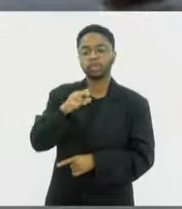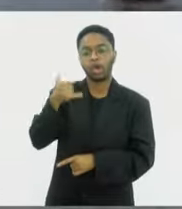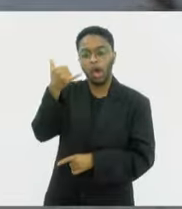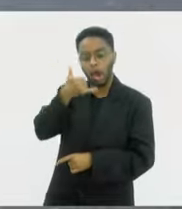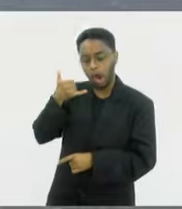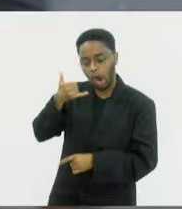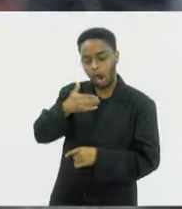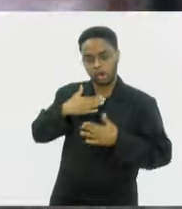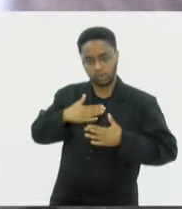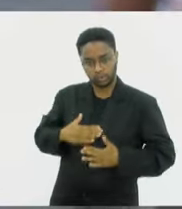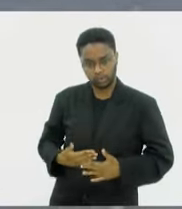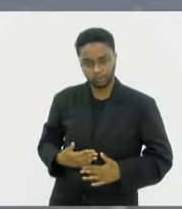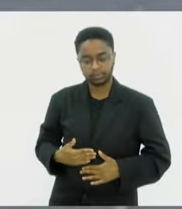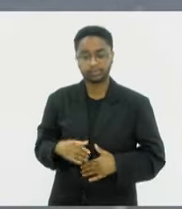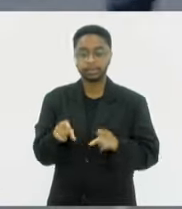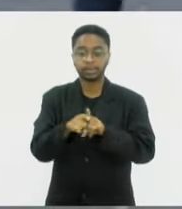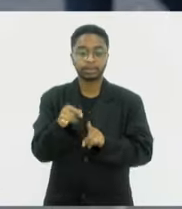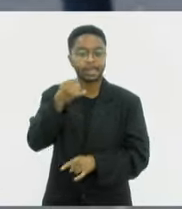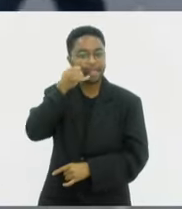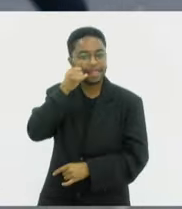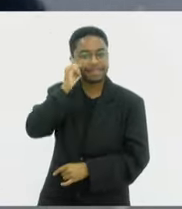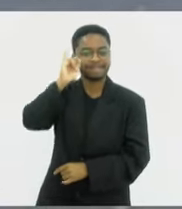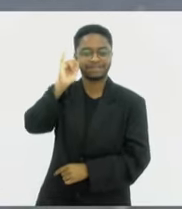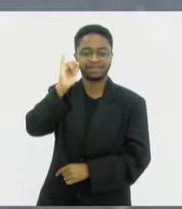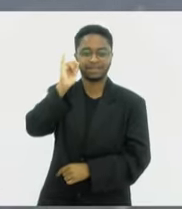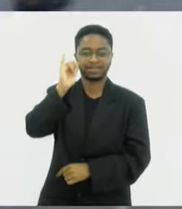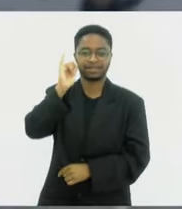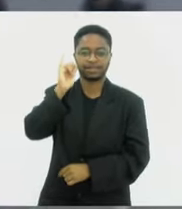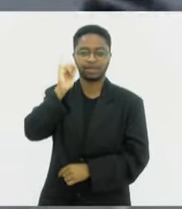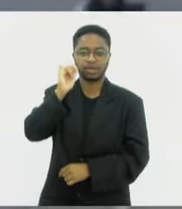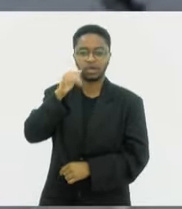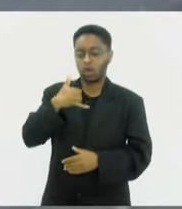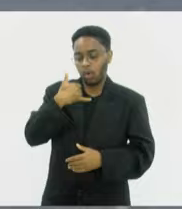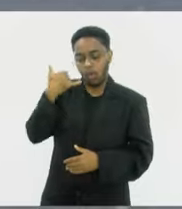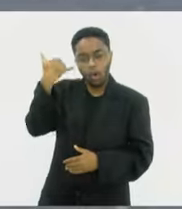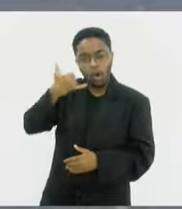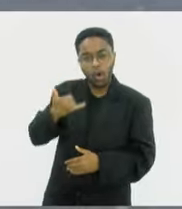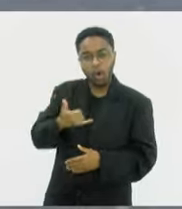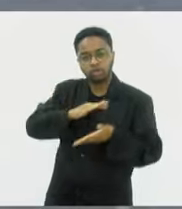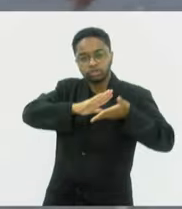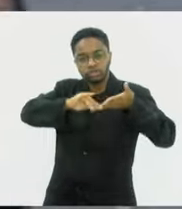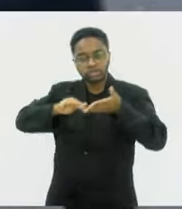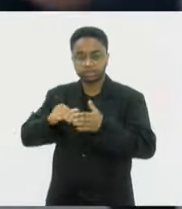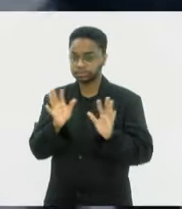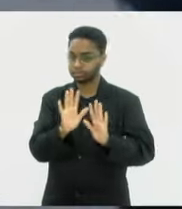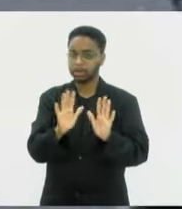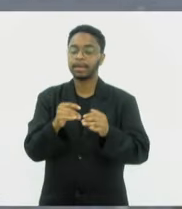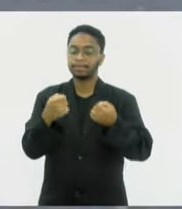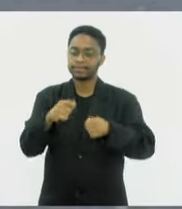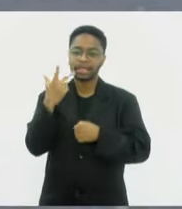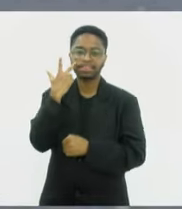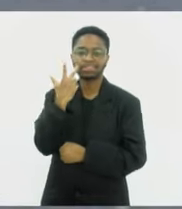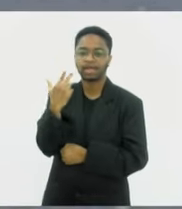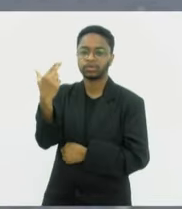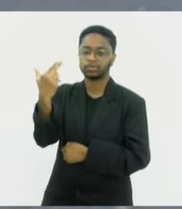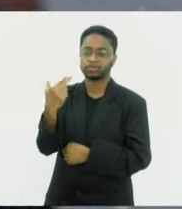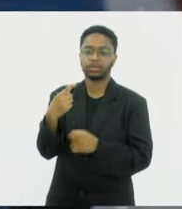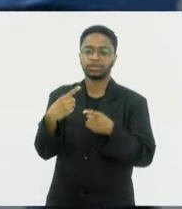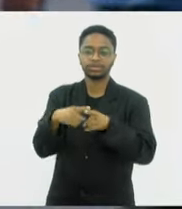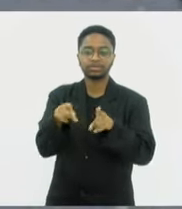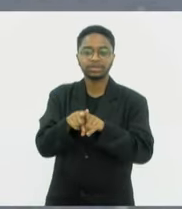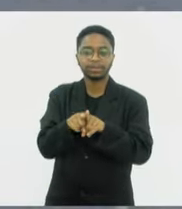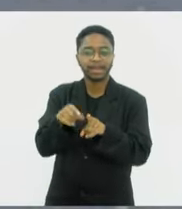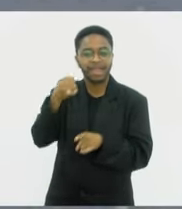evite tirar toda a oleosidade da pele, deixe a oleosidade mais natural da pele para evitar esse